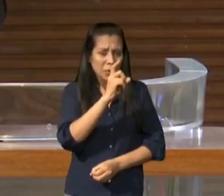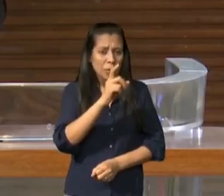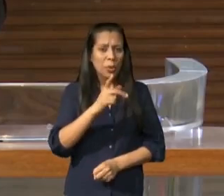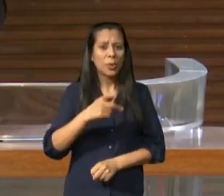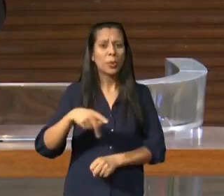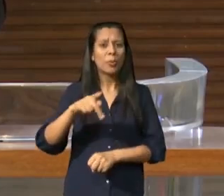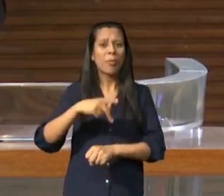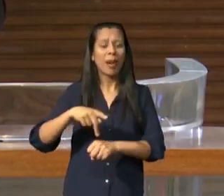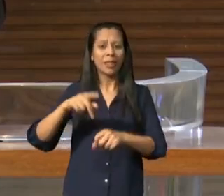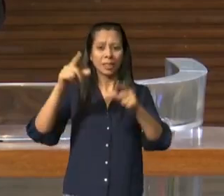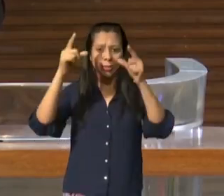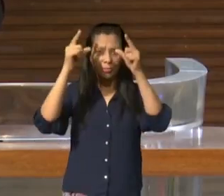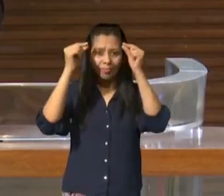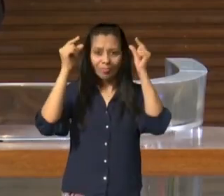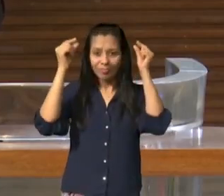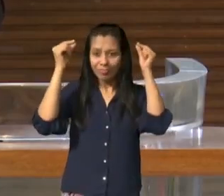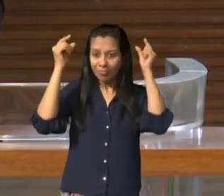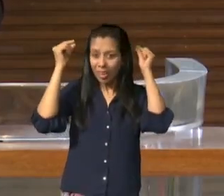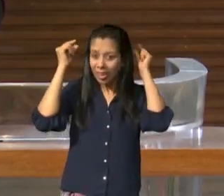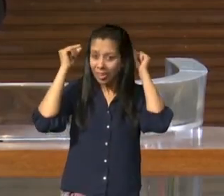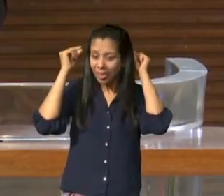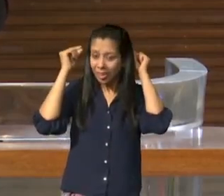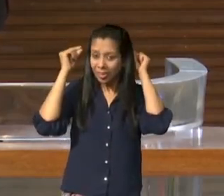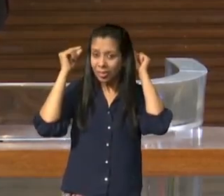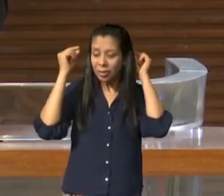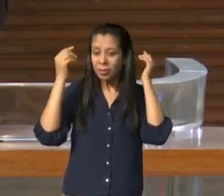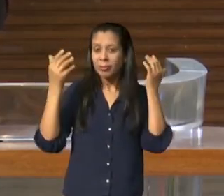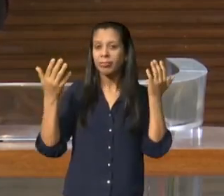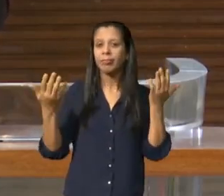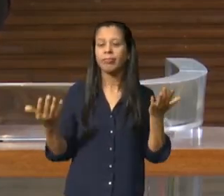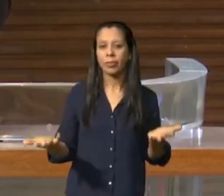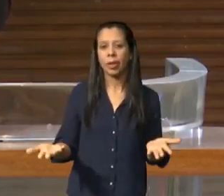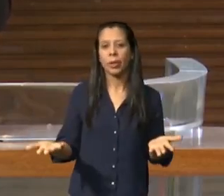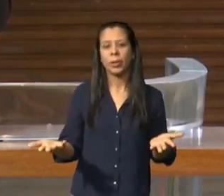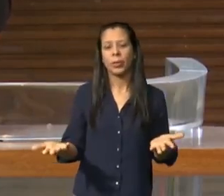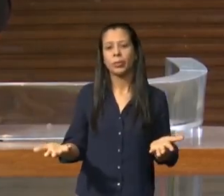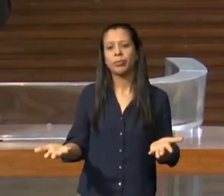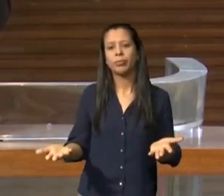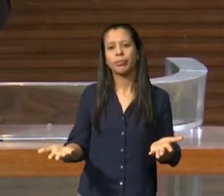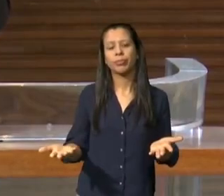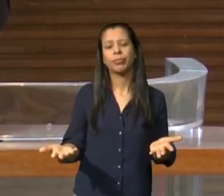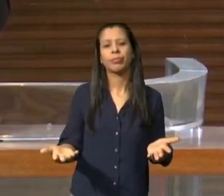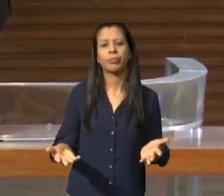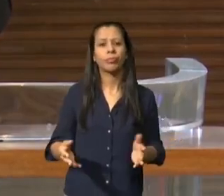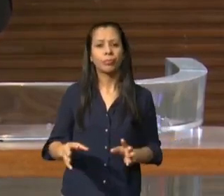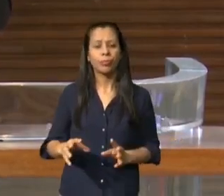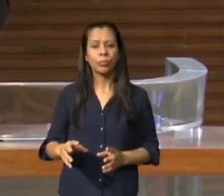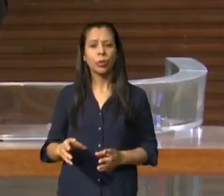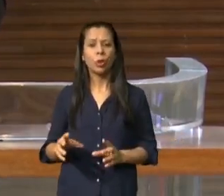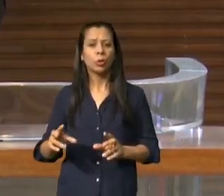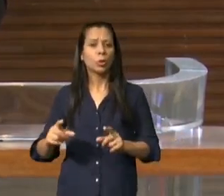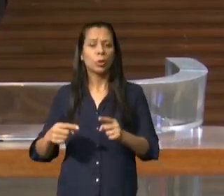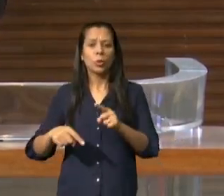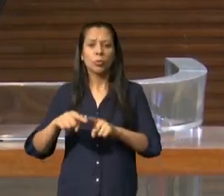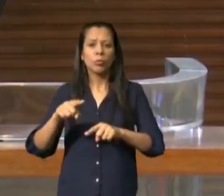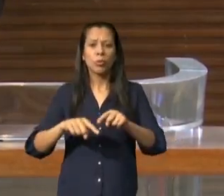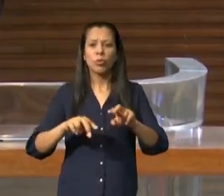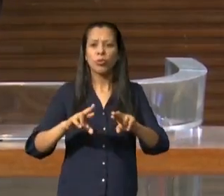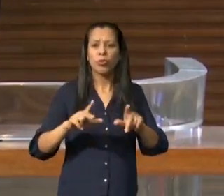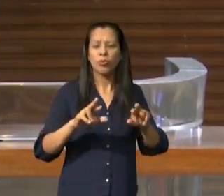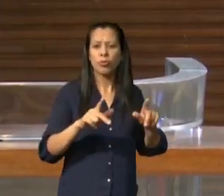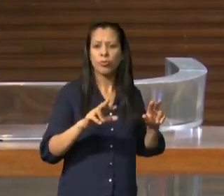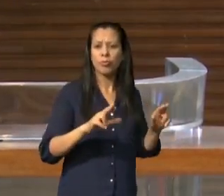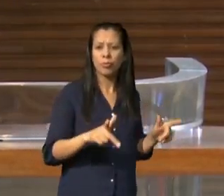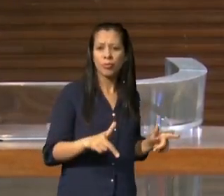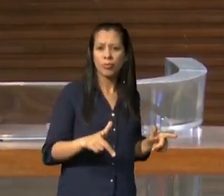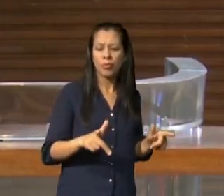portuária por onde passava praticamente todas as mercadorias que iam para Roma e outros lugares do oriente